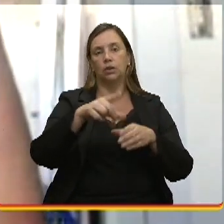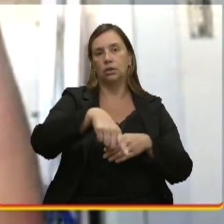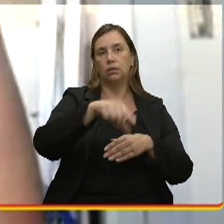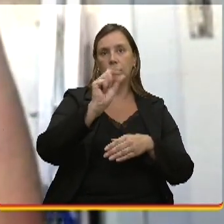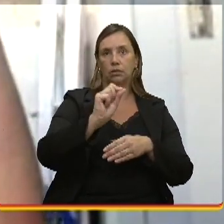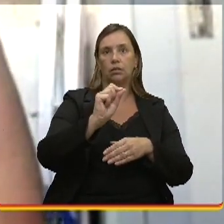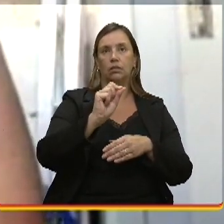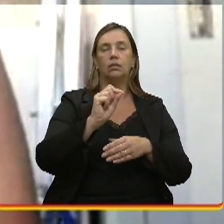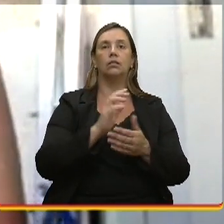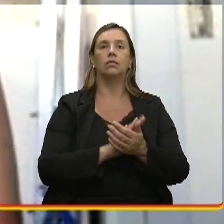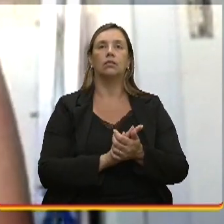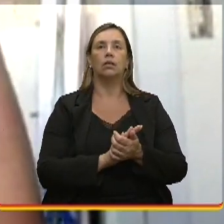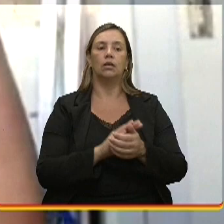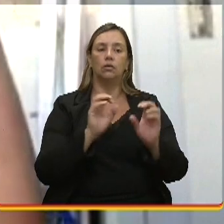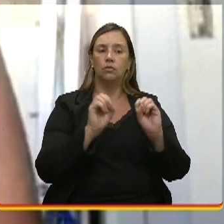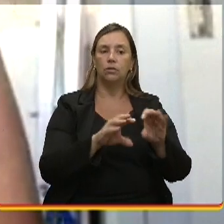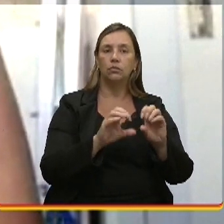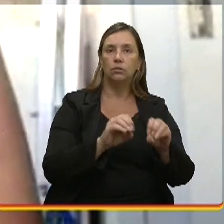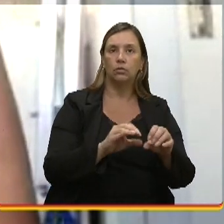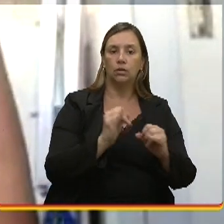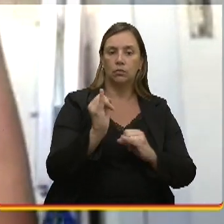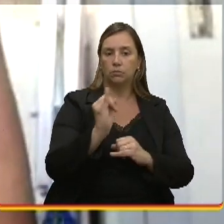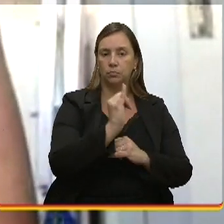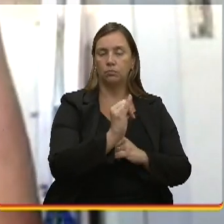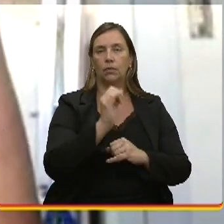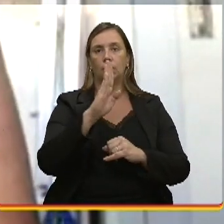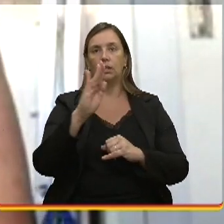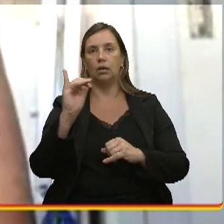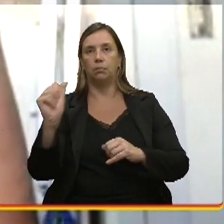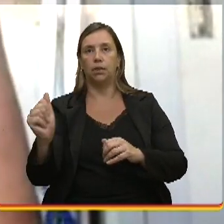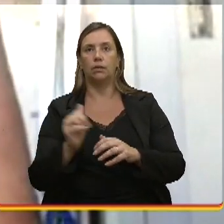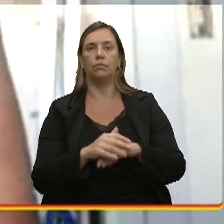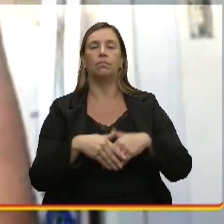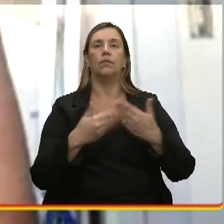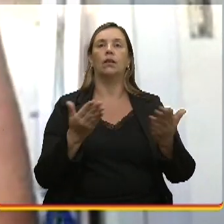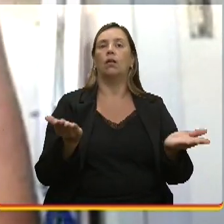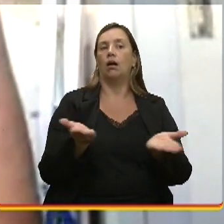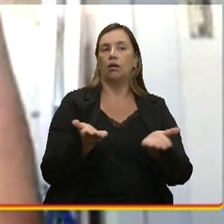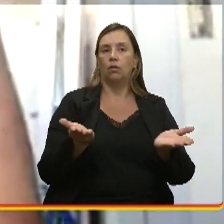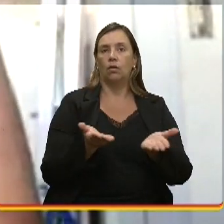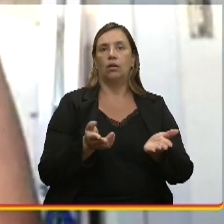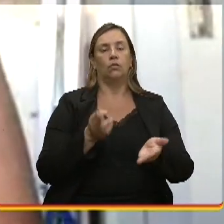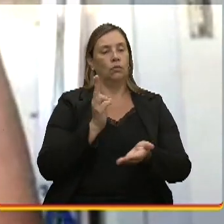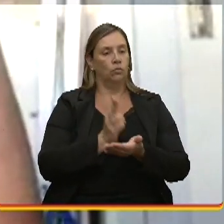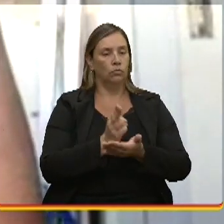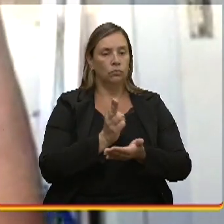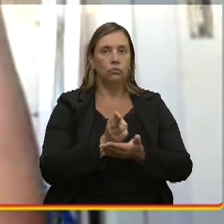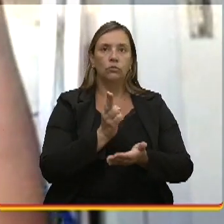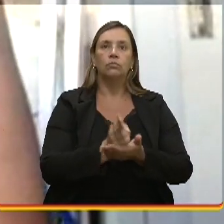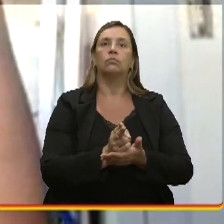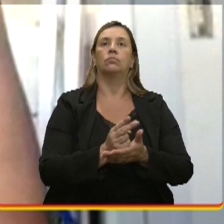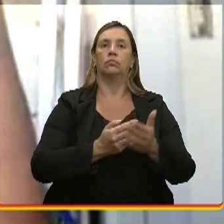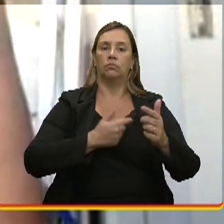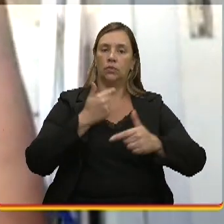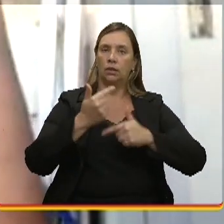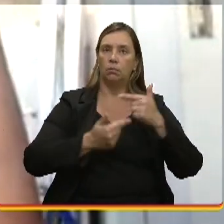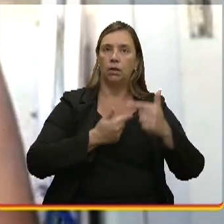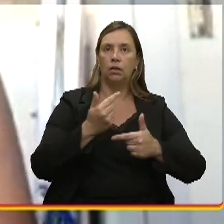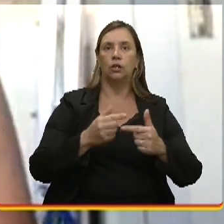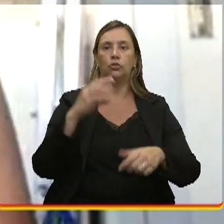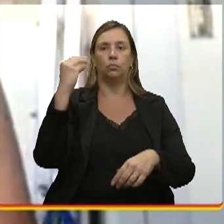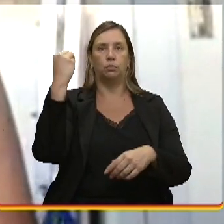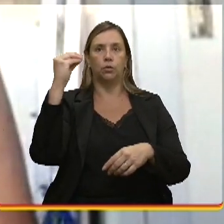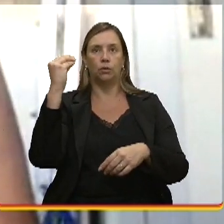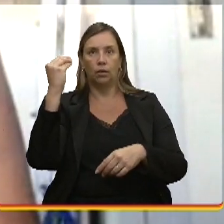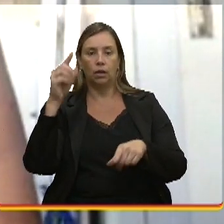Bia. E aí, agora, eu sigo trabalhando, atuando em Porto Alegre,